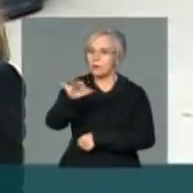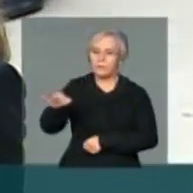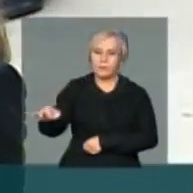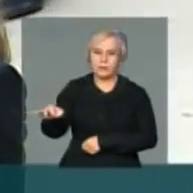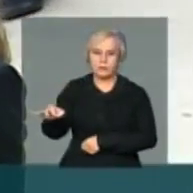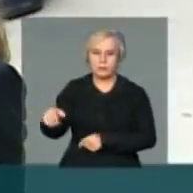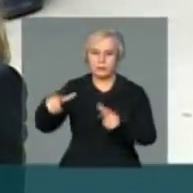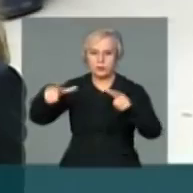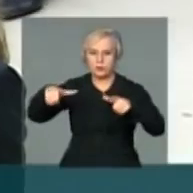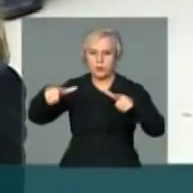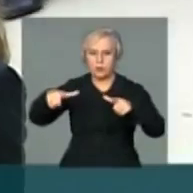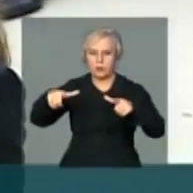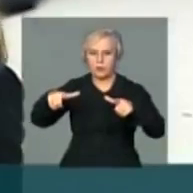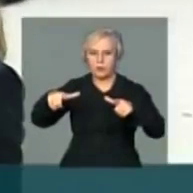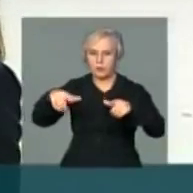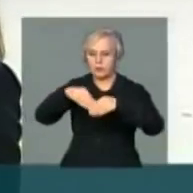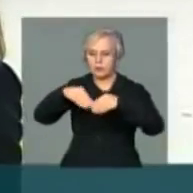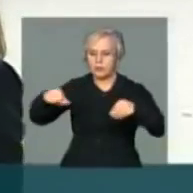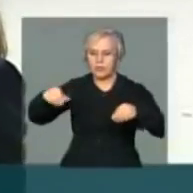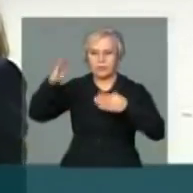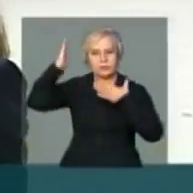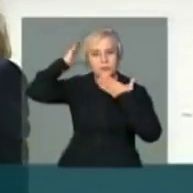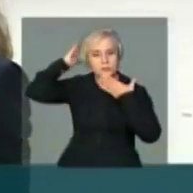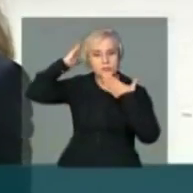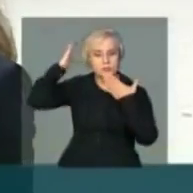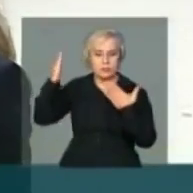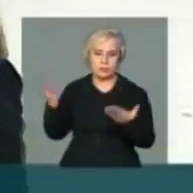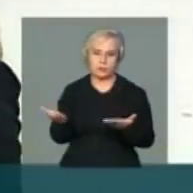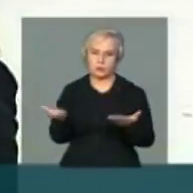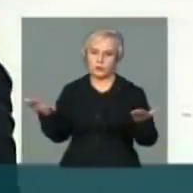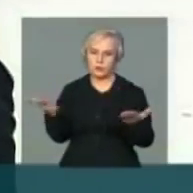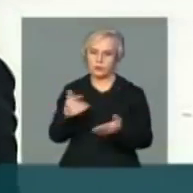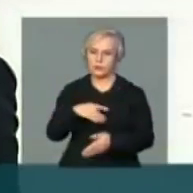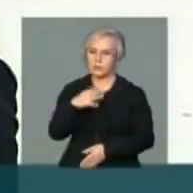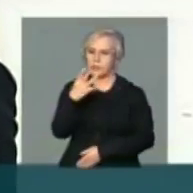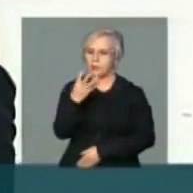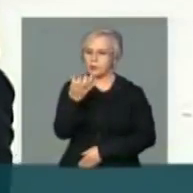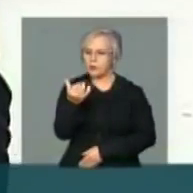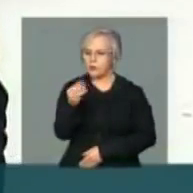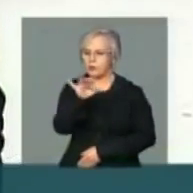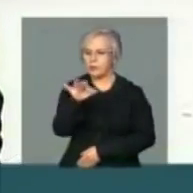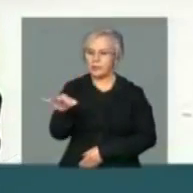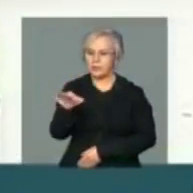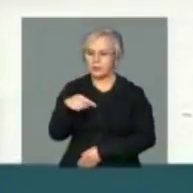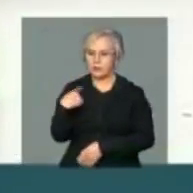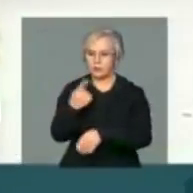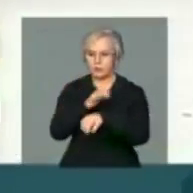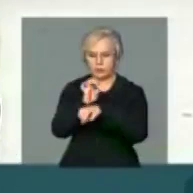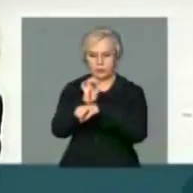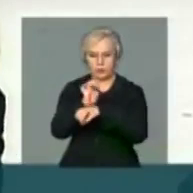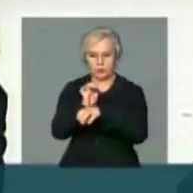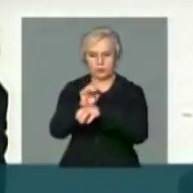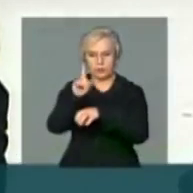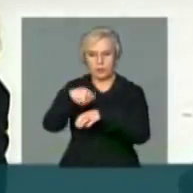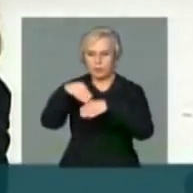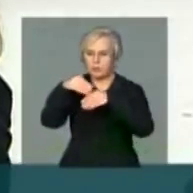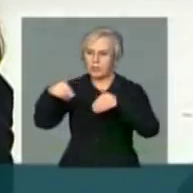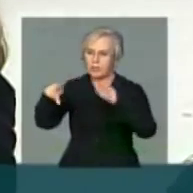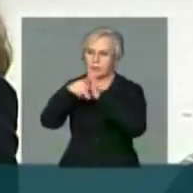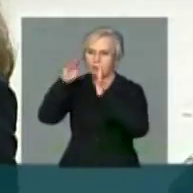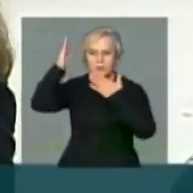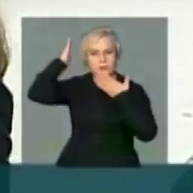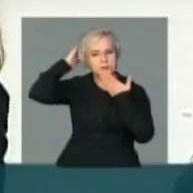consideradas terras indígenas. Hoje nós temos 46% do nosso território como terra indígena,